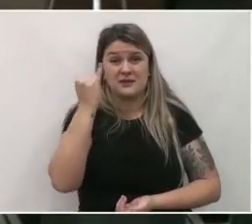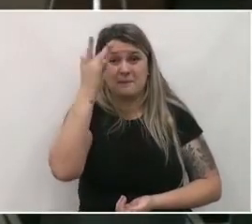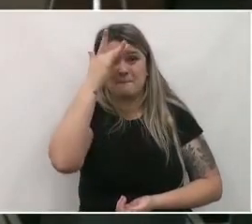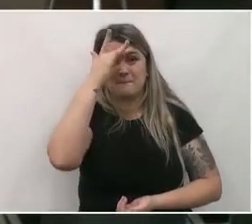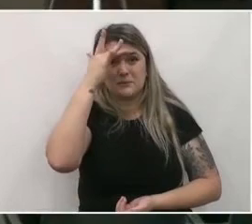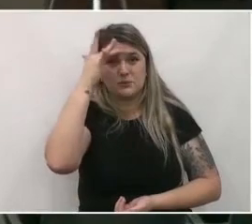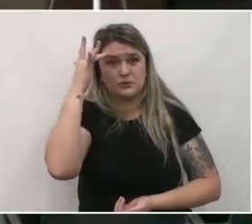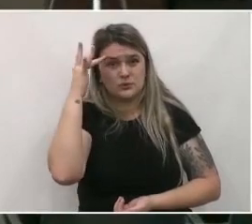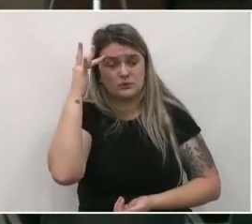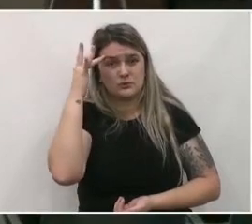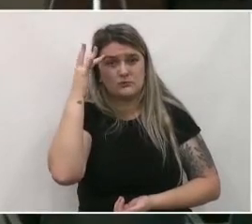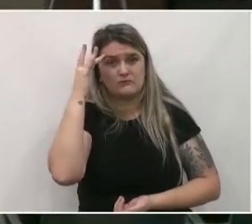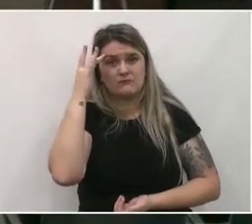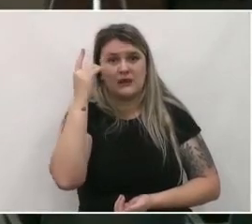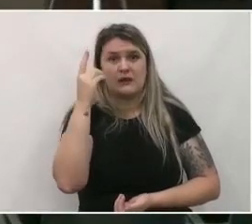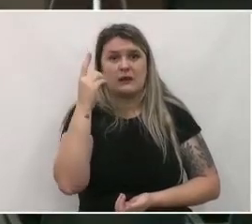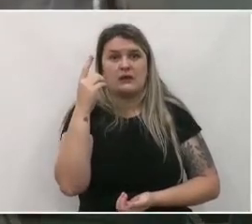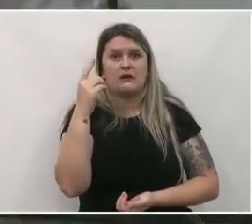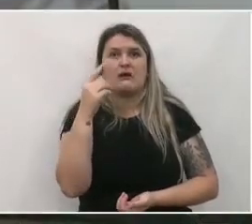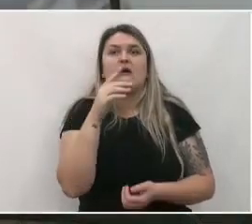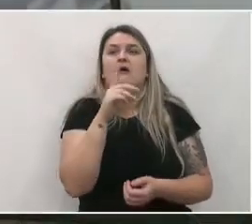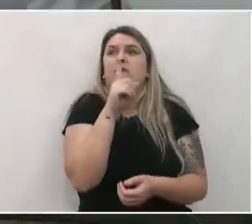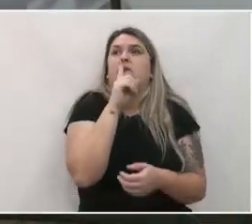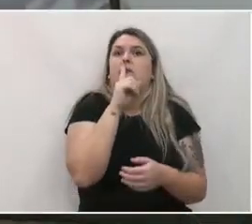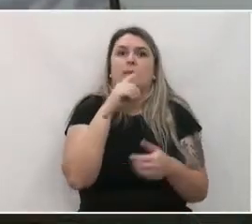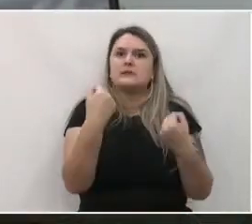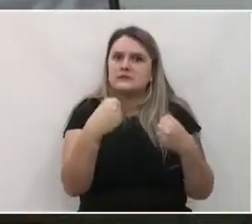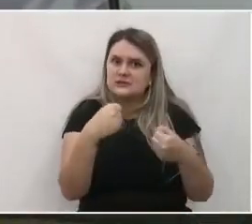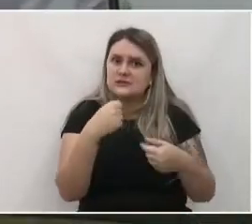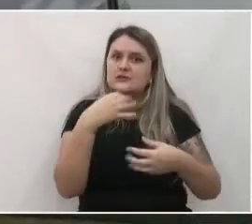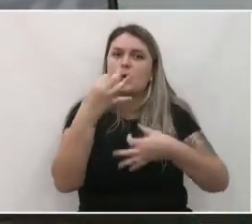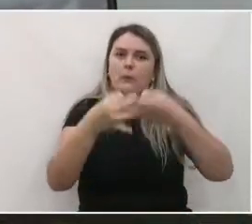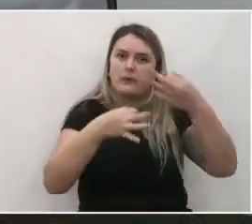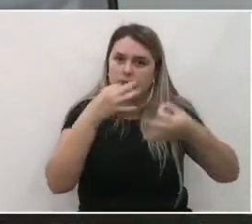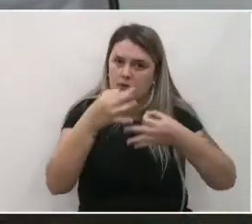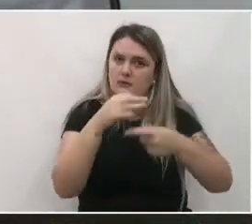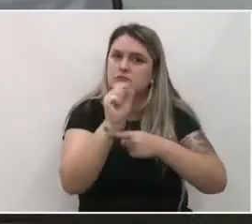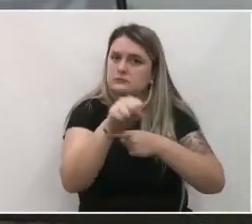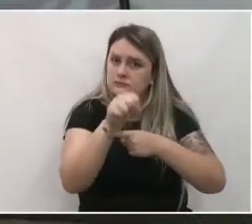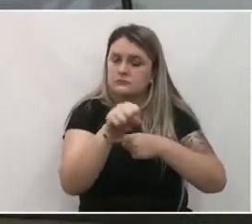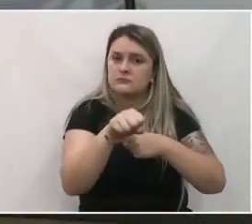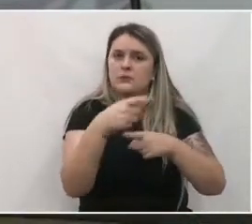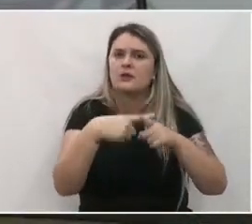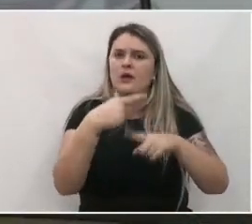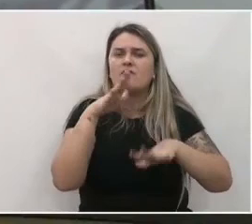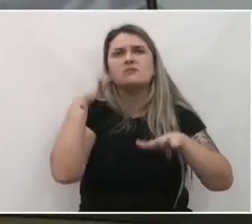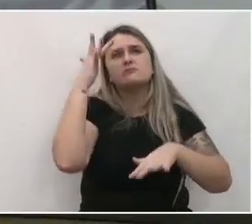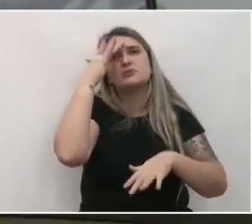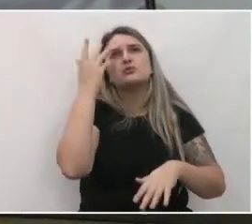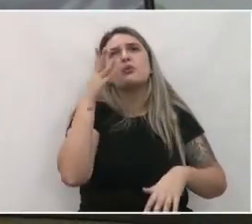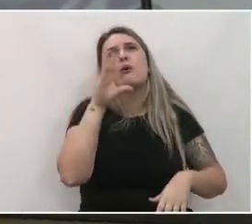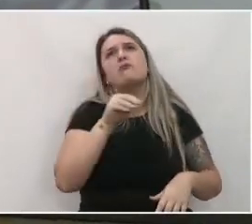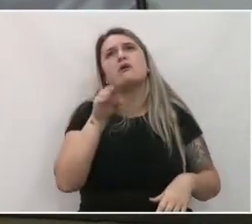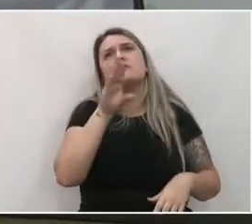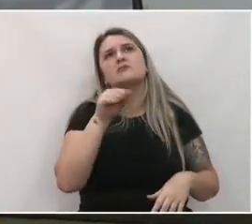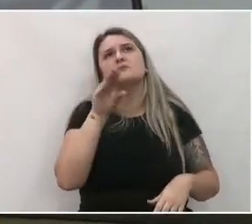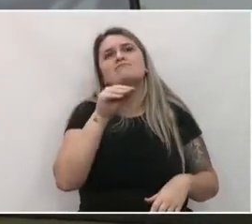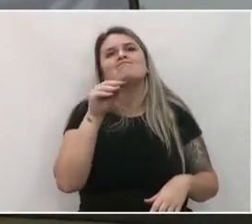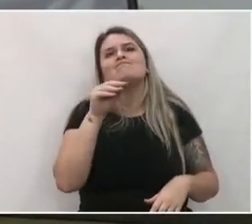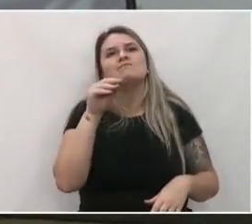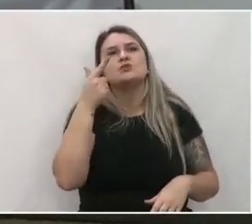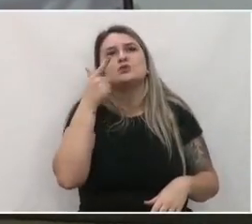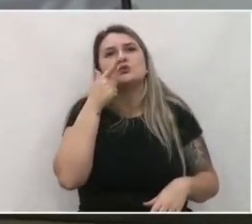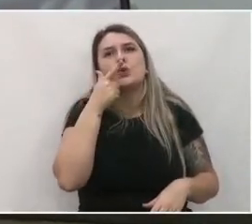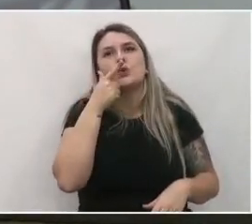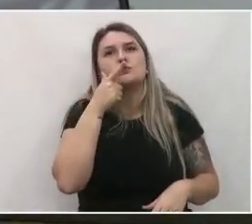se furtem de apresentar suas sugestões, porque, às vezes, aquilo que a pessoa está falando ela não consegue colocar